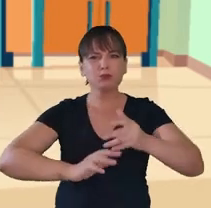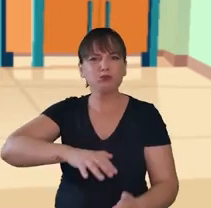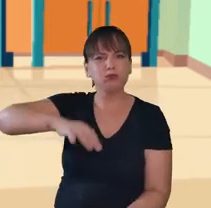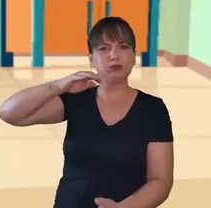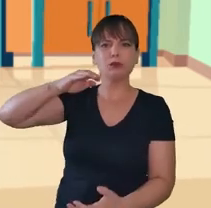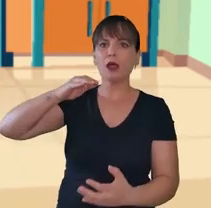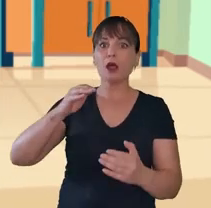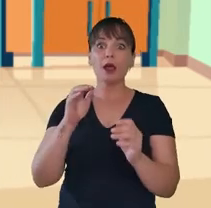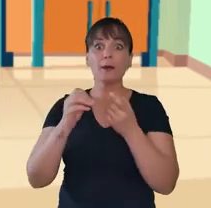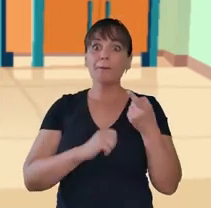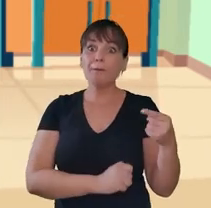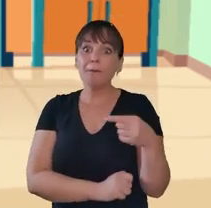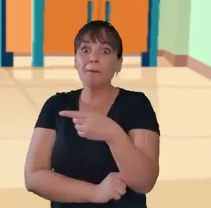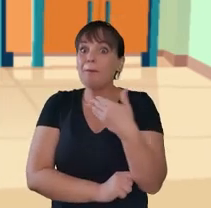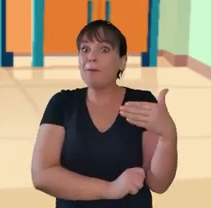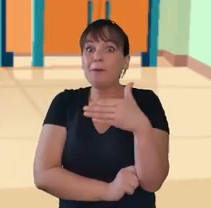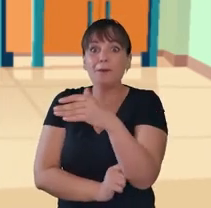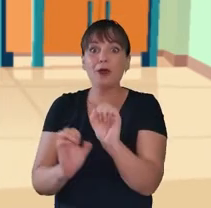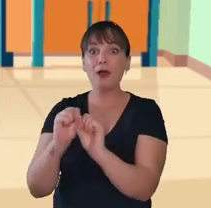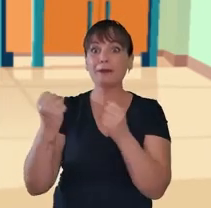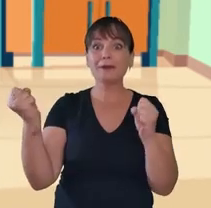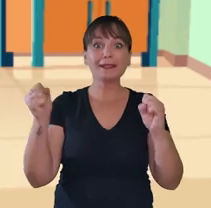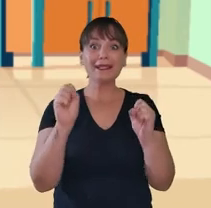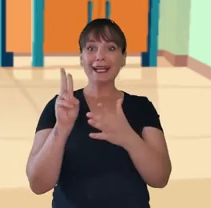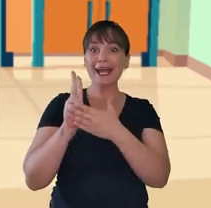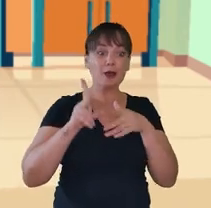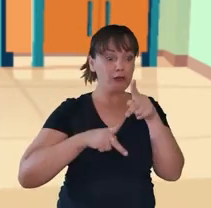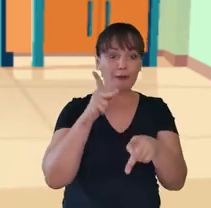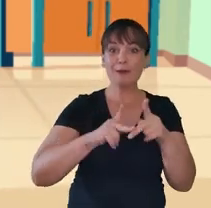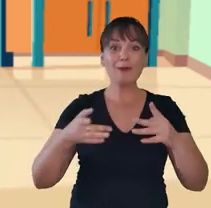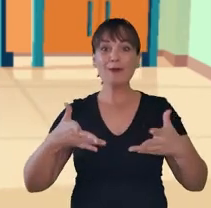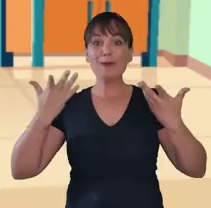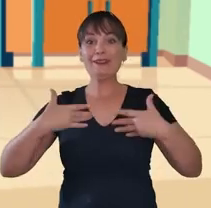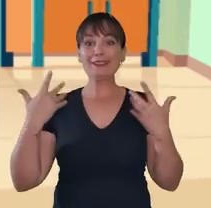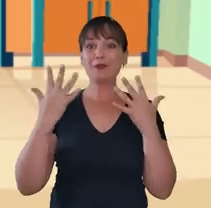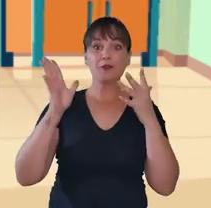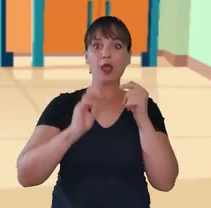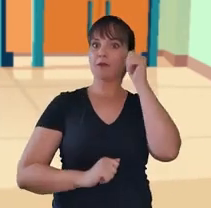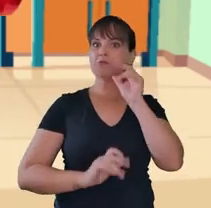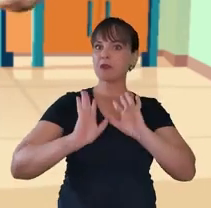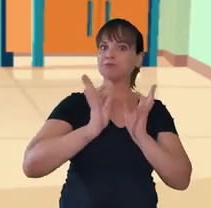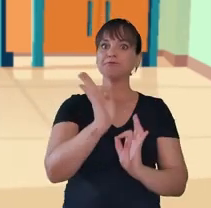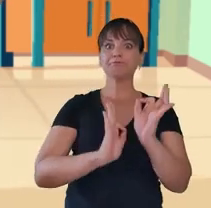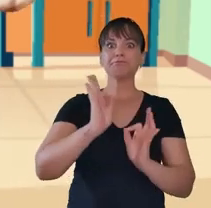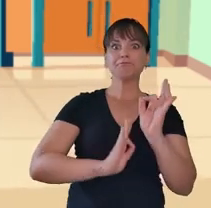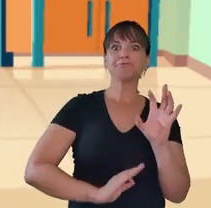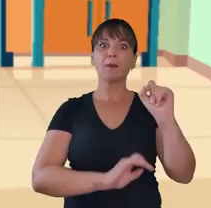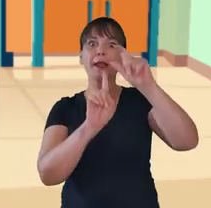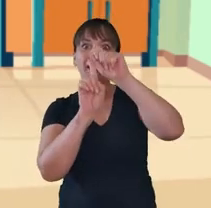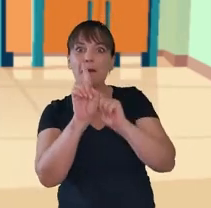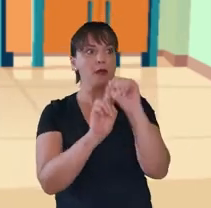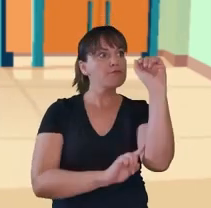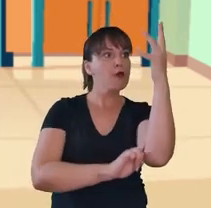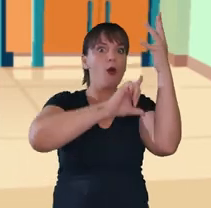peixes grandes. A aldeia toda ficou em festa. As mulheres já se preparavam para pegar as folhas